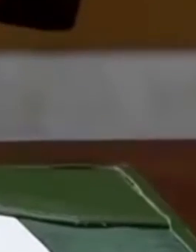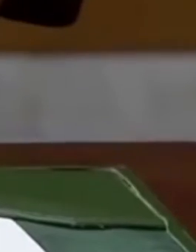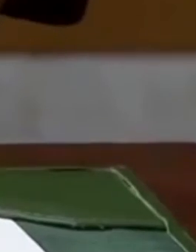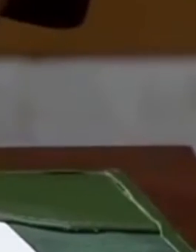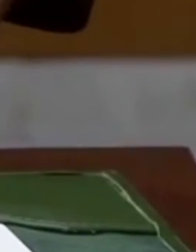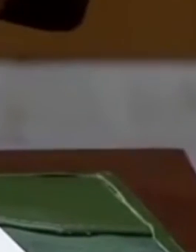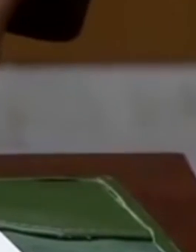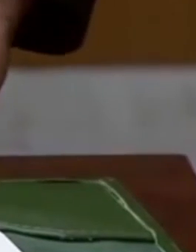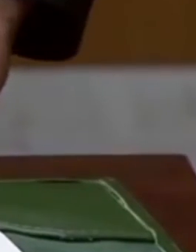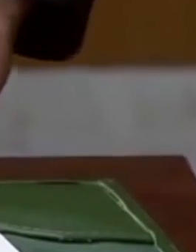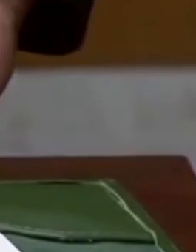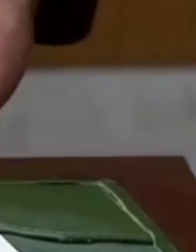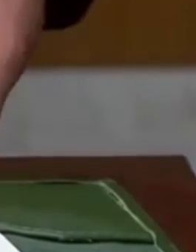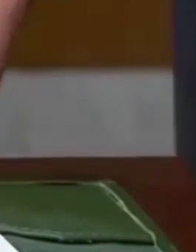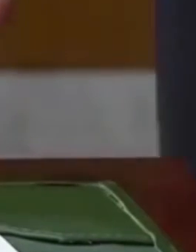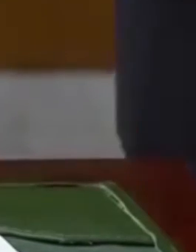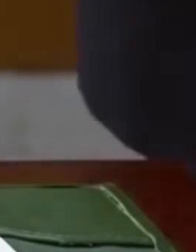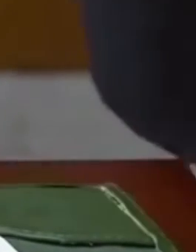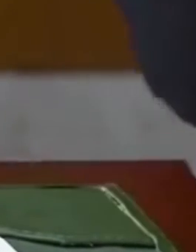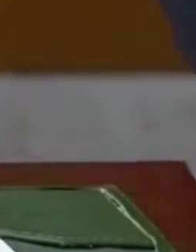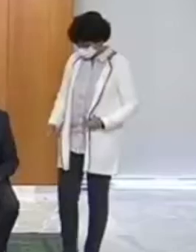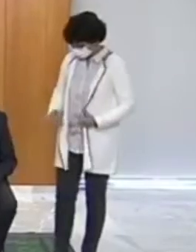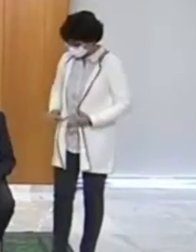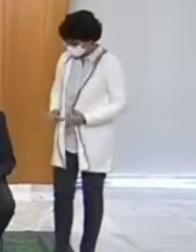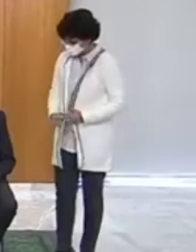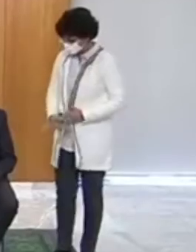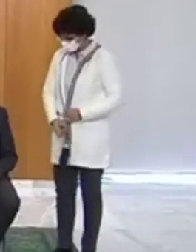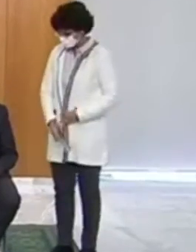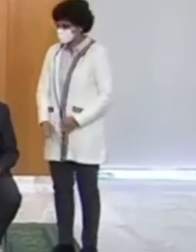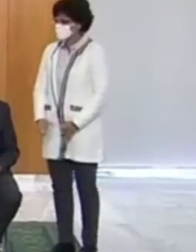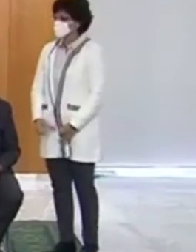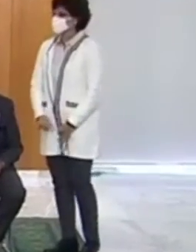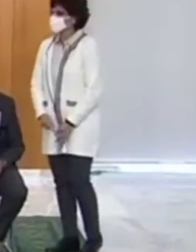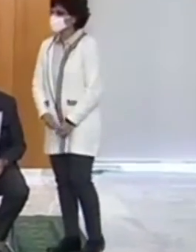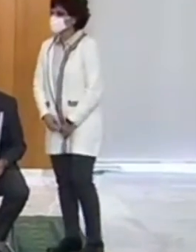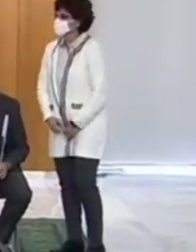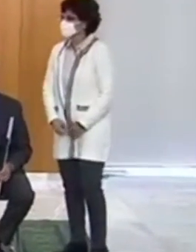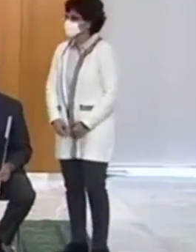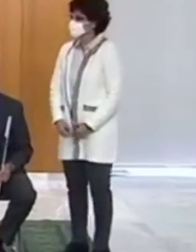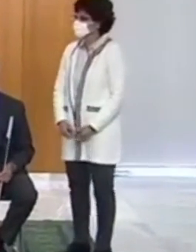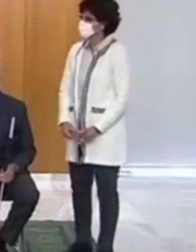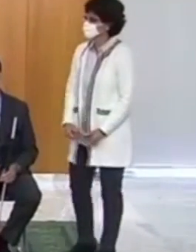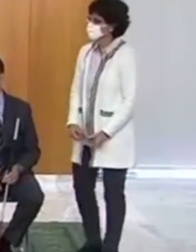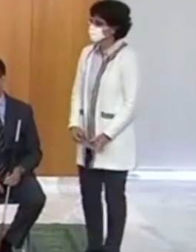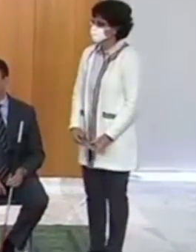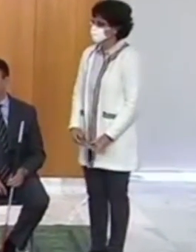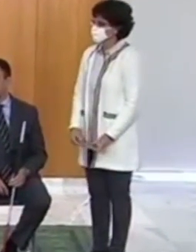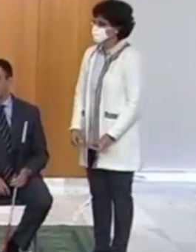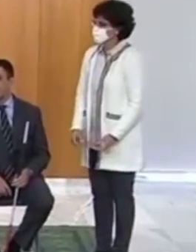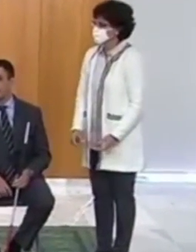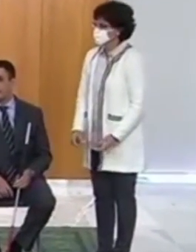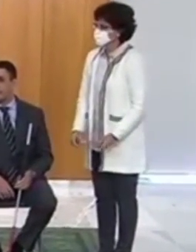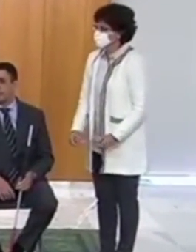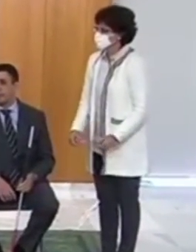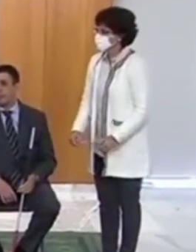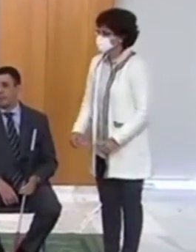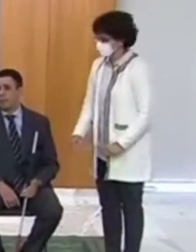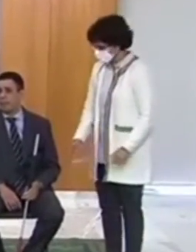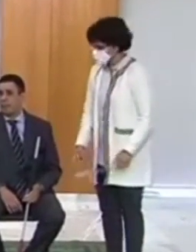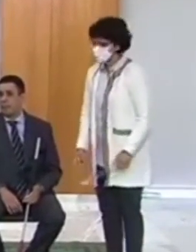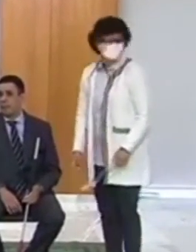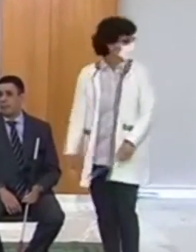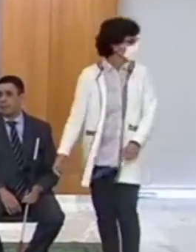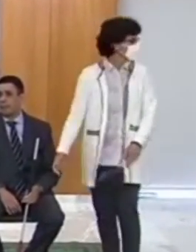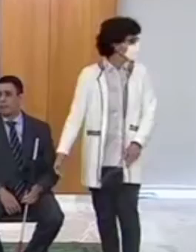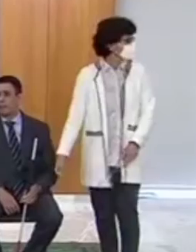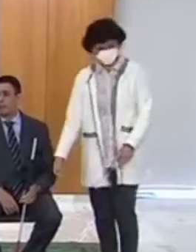de posse do secretário nacional de justiça do Ministério da Justiça e Segurança Pública. E convidamos o